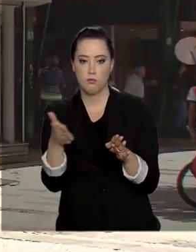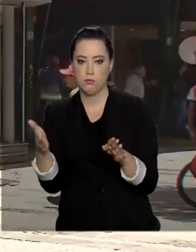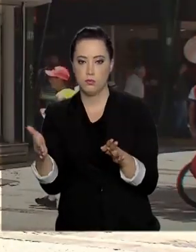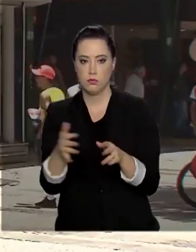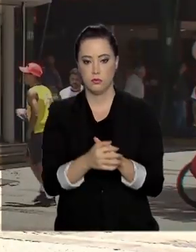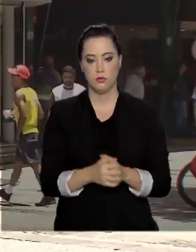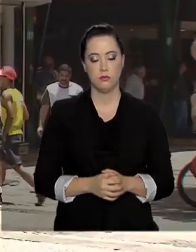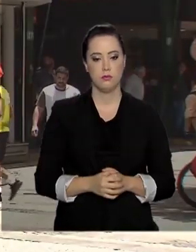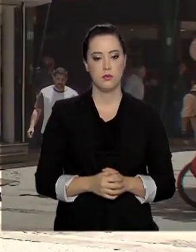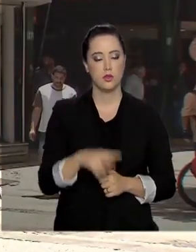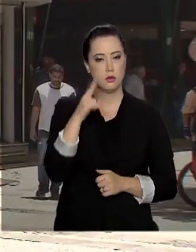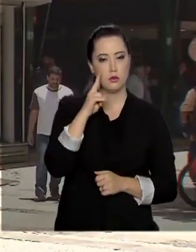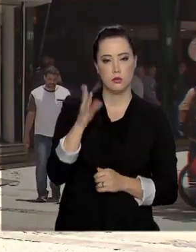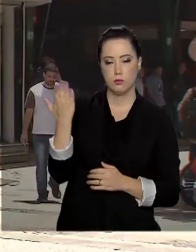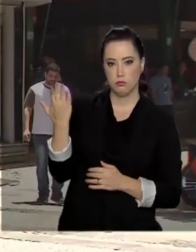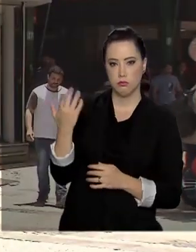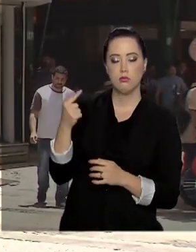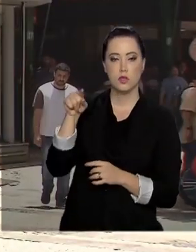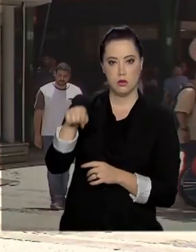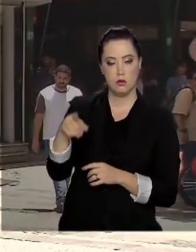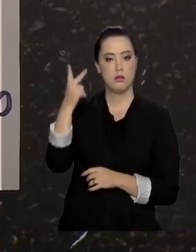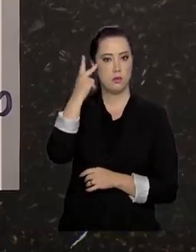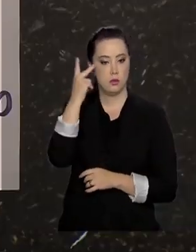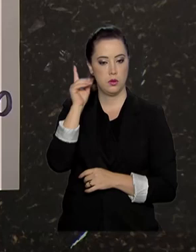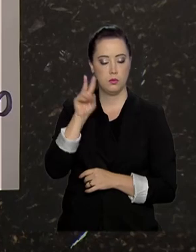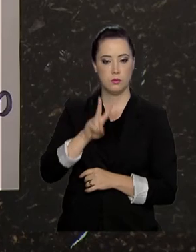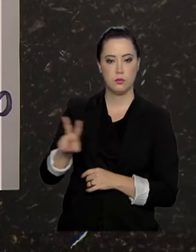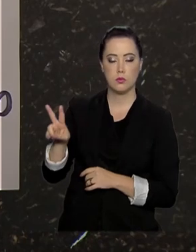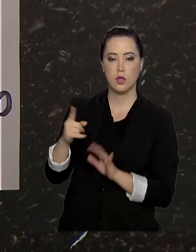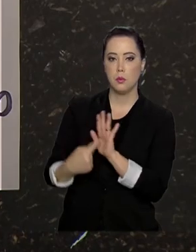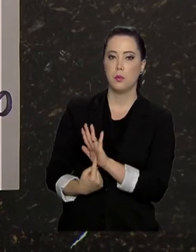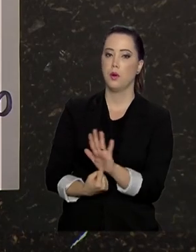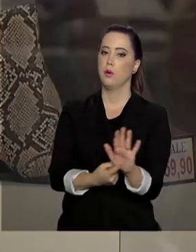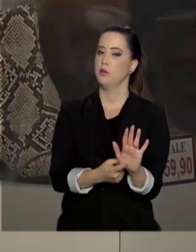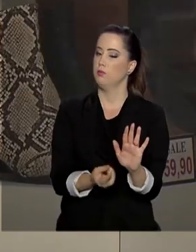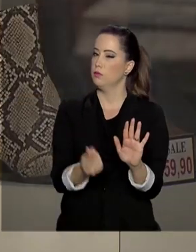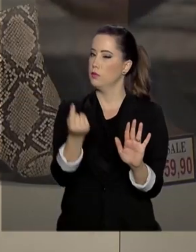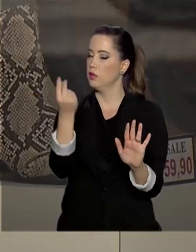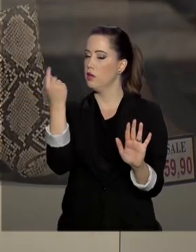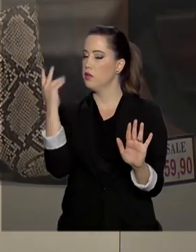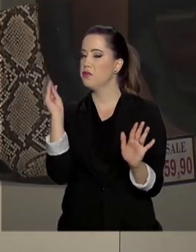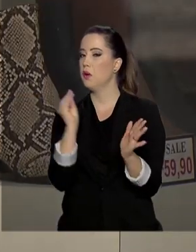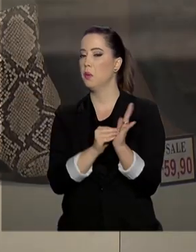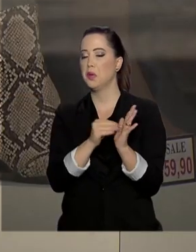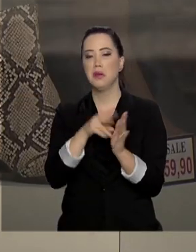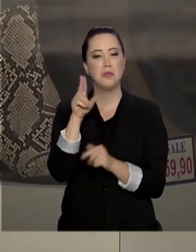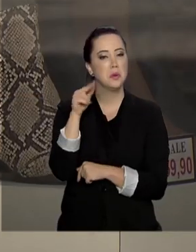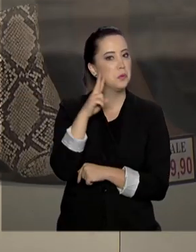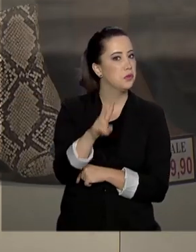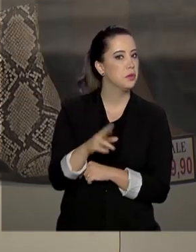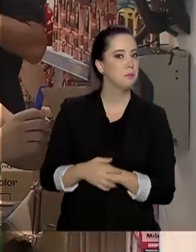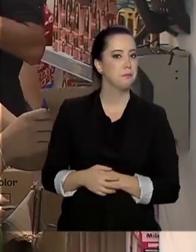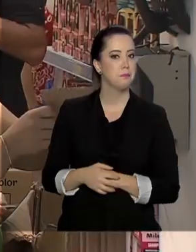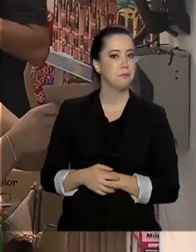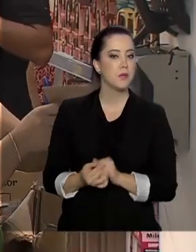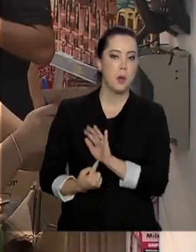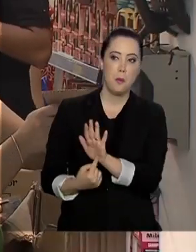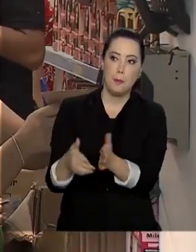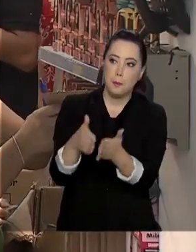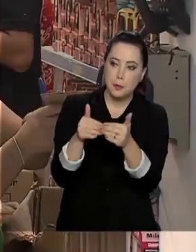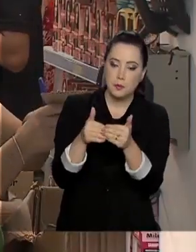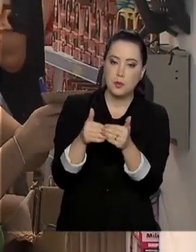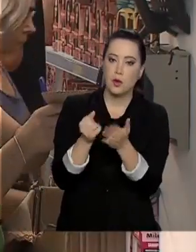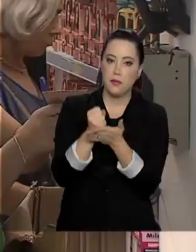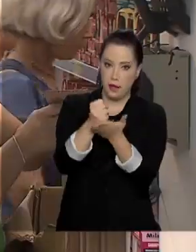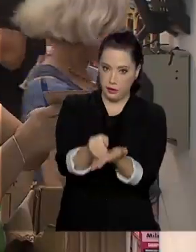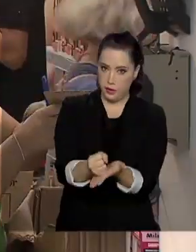As vitrines do comércio popular em São Paulo exibem um antigo que andava em falta na praça. Trabalho. De olho no